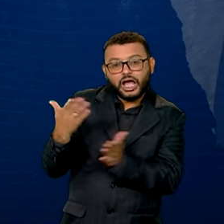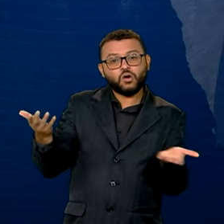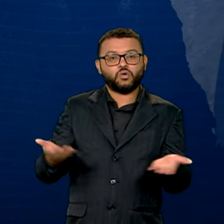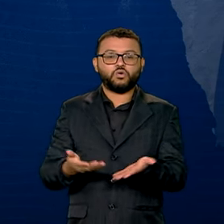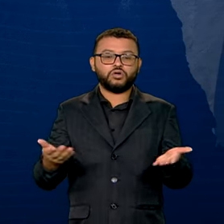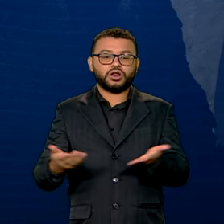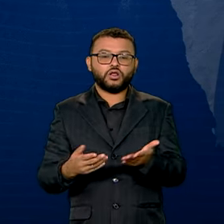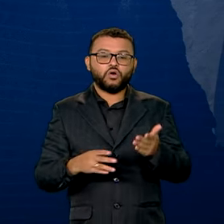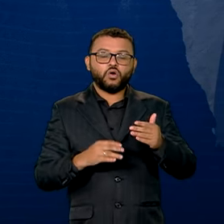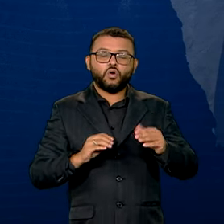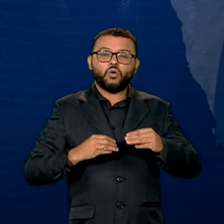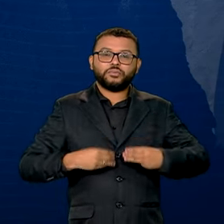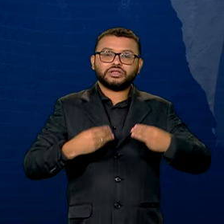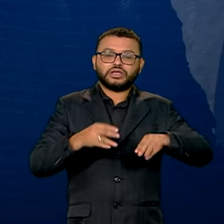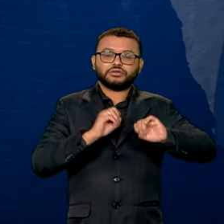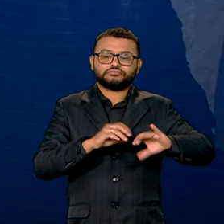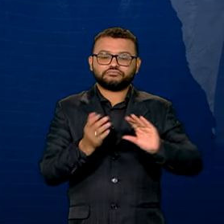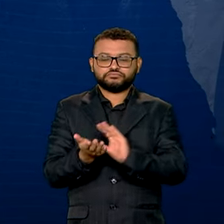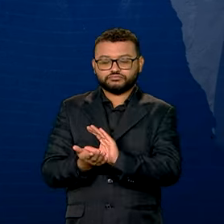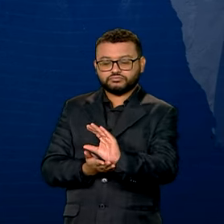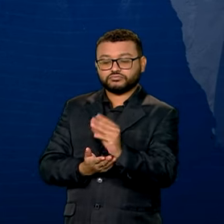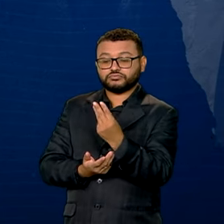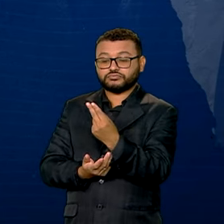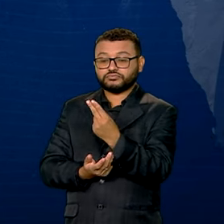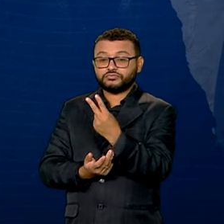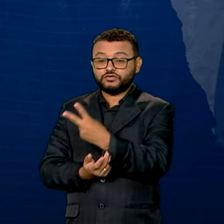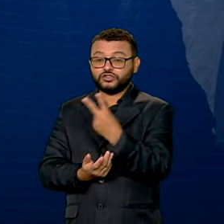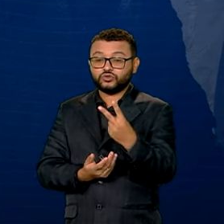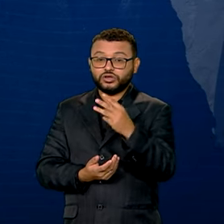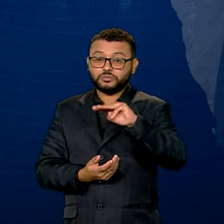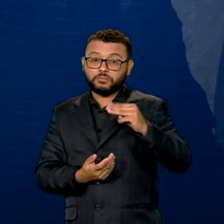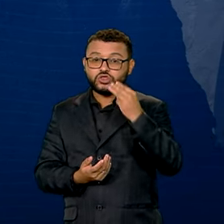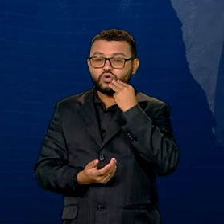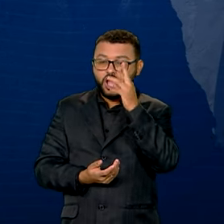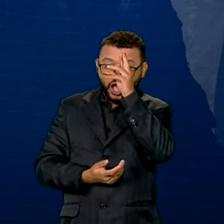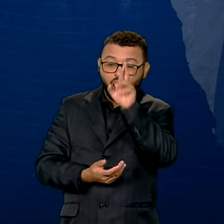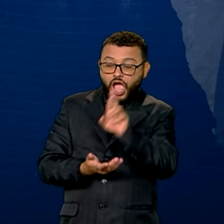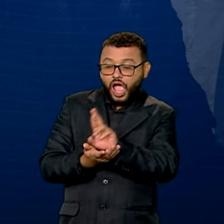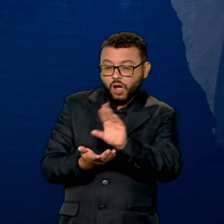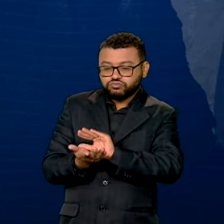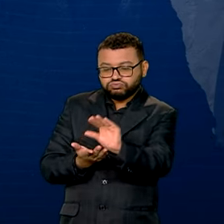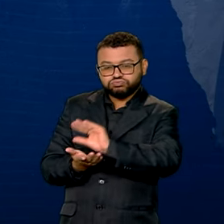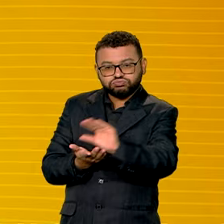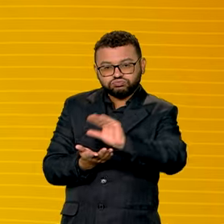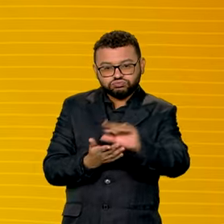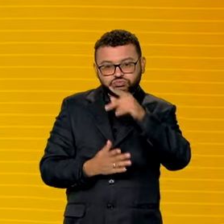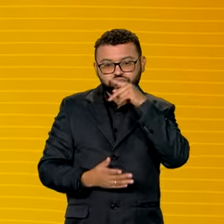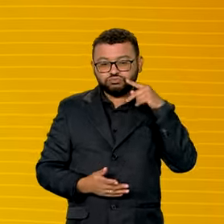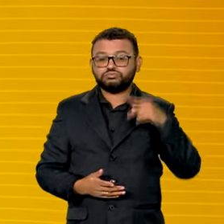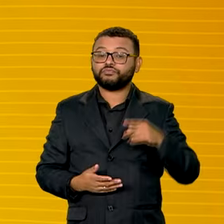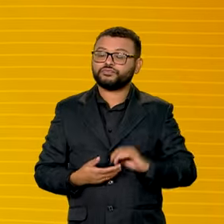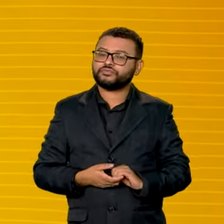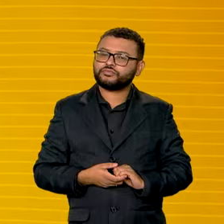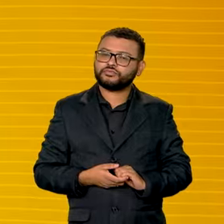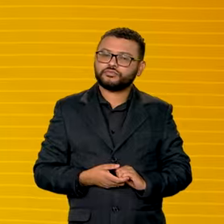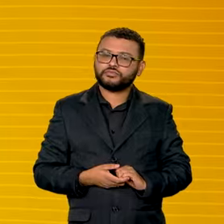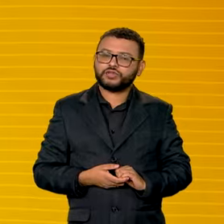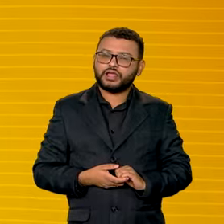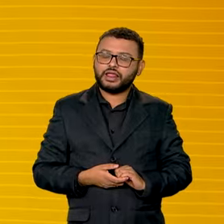Ministério da Educação vai investir 22 milhões de reais na iniciativa. Nenhuma